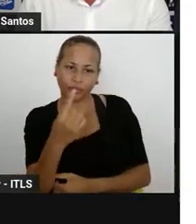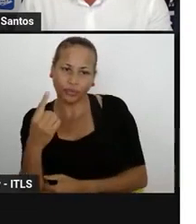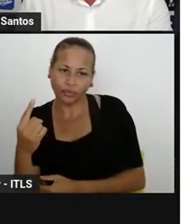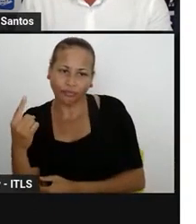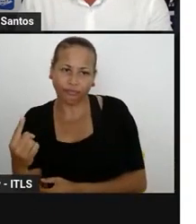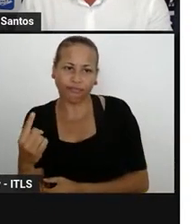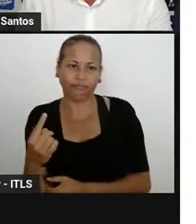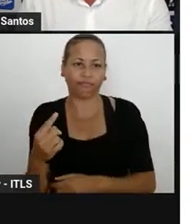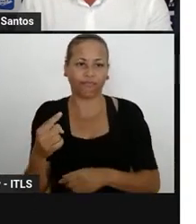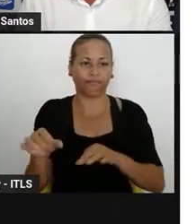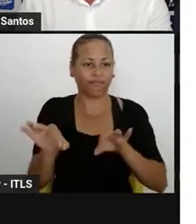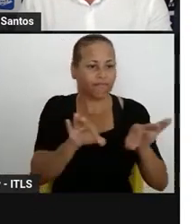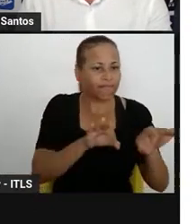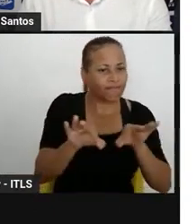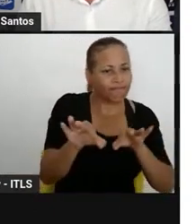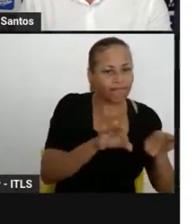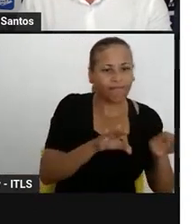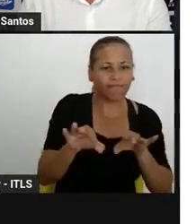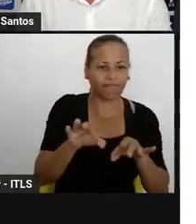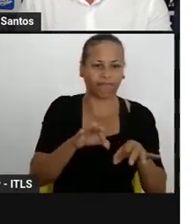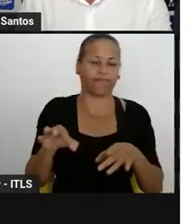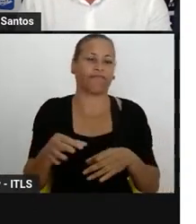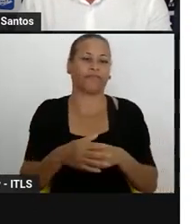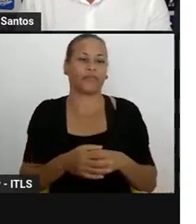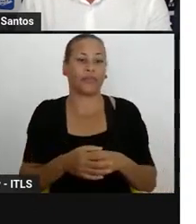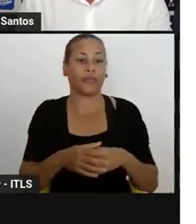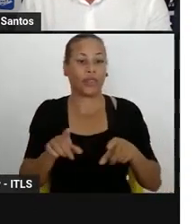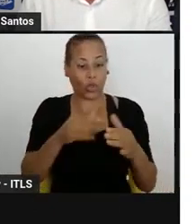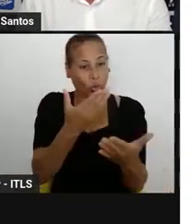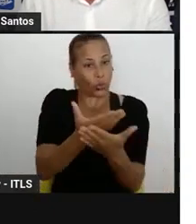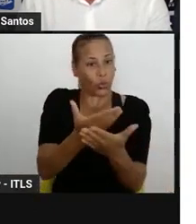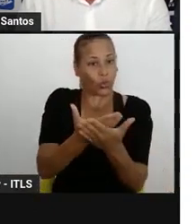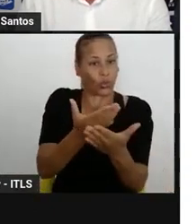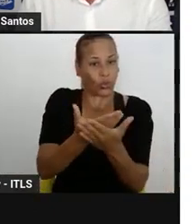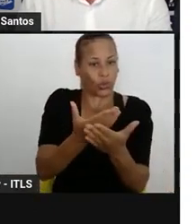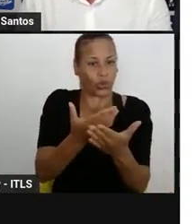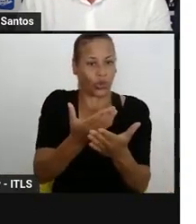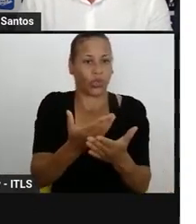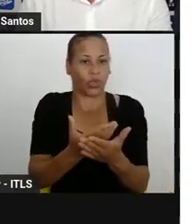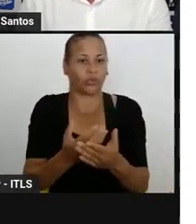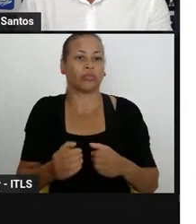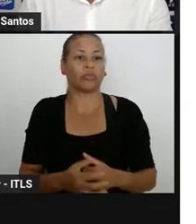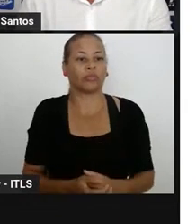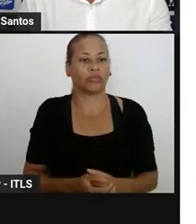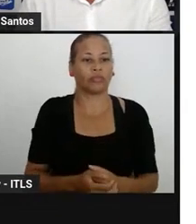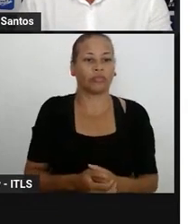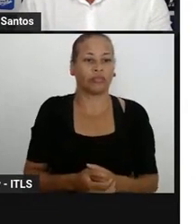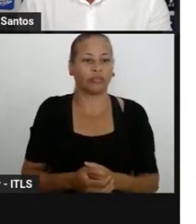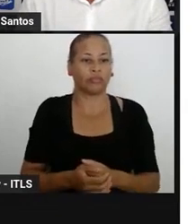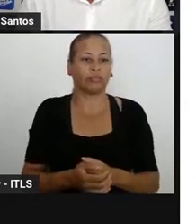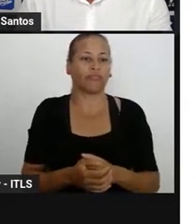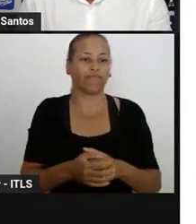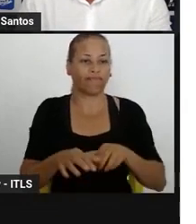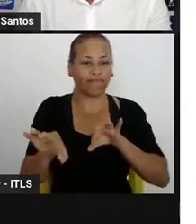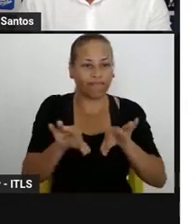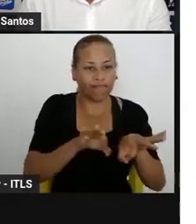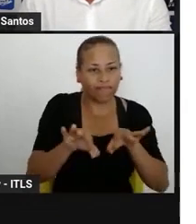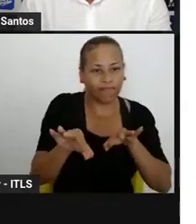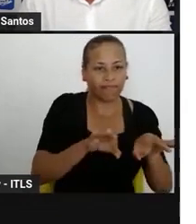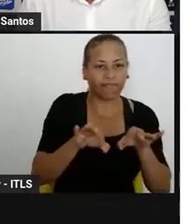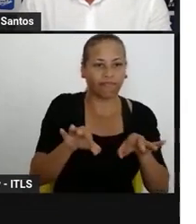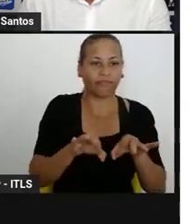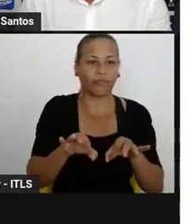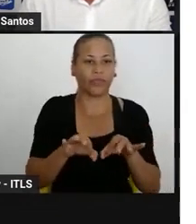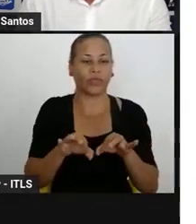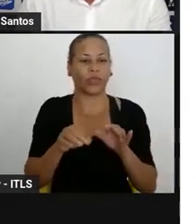na resolução do Conselho Municipal de Educação, o número 002 de 2023, sob a